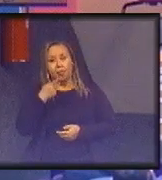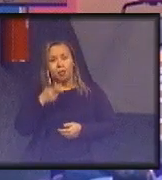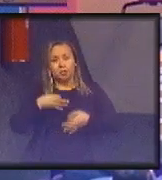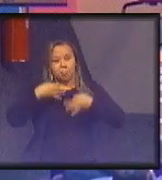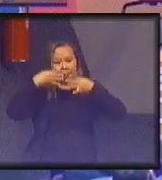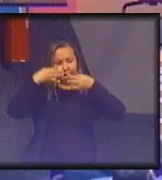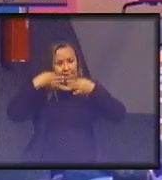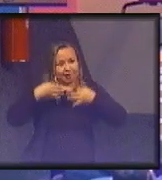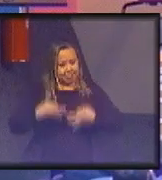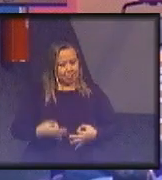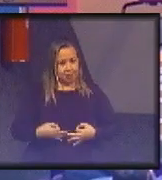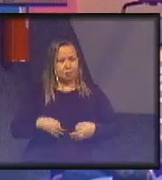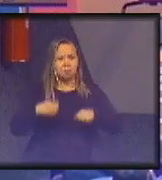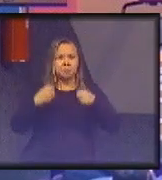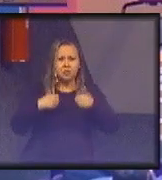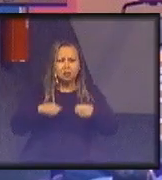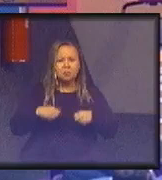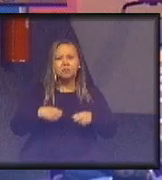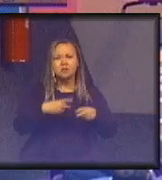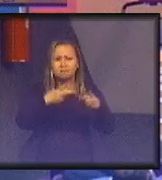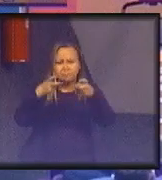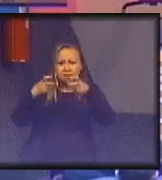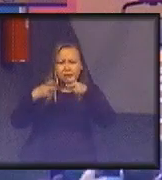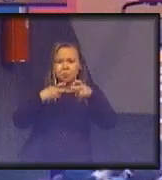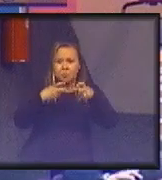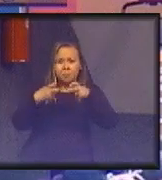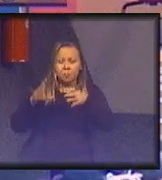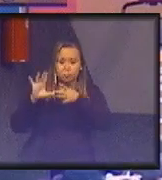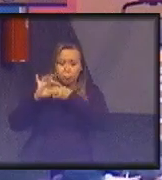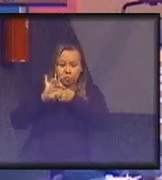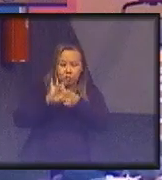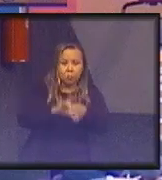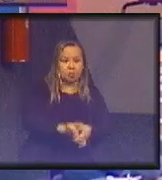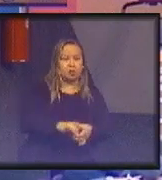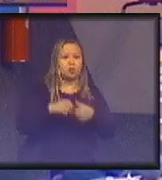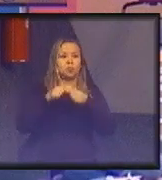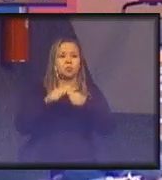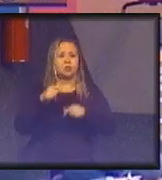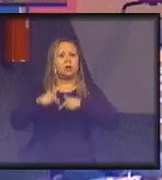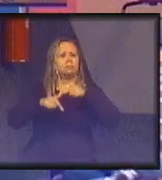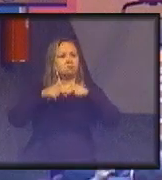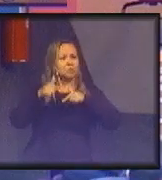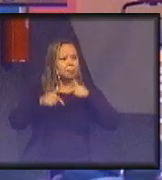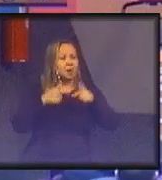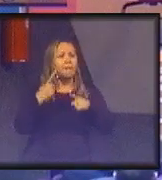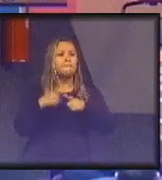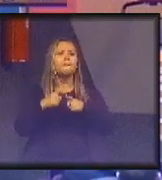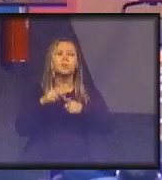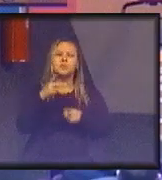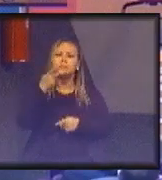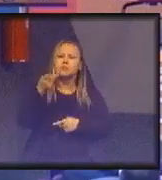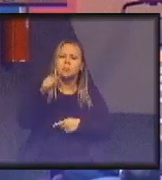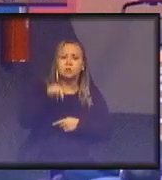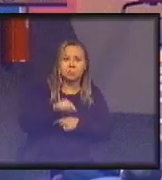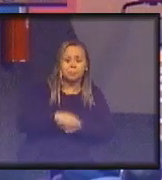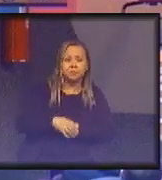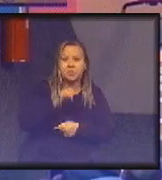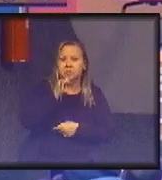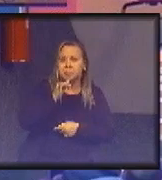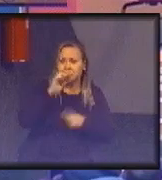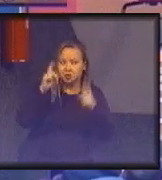Eficiência tem que ser vista no contexto em que está se trabalhando. Por que eu estou falando isso? Porque, por exemplo,